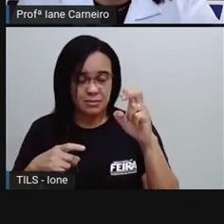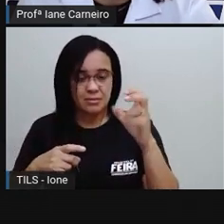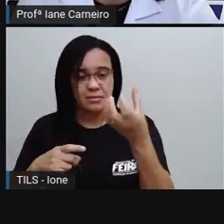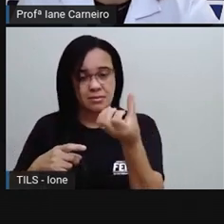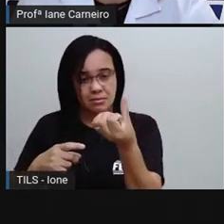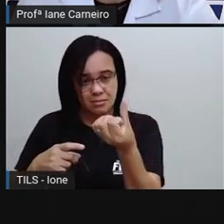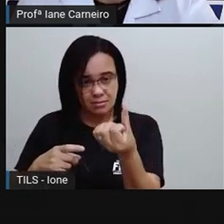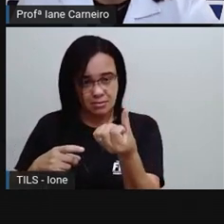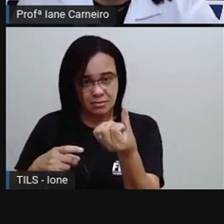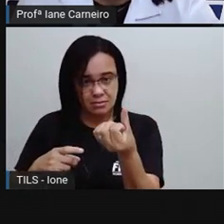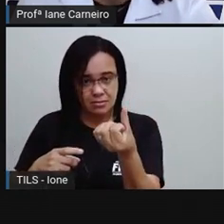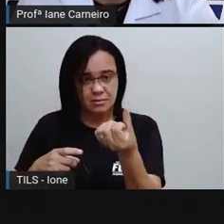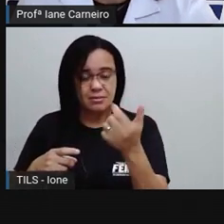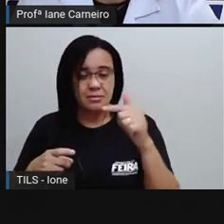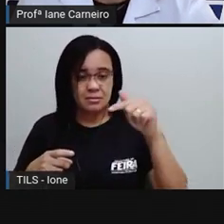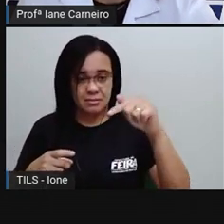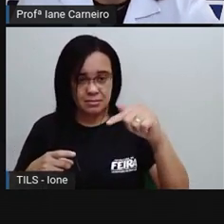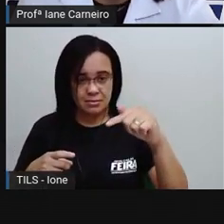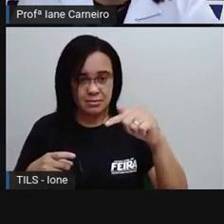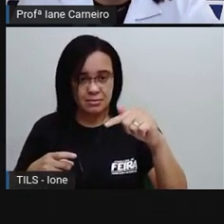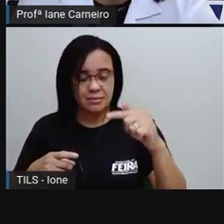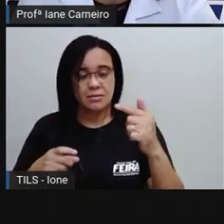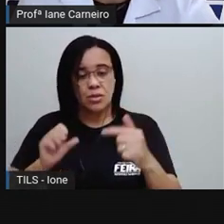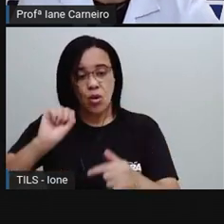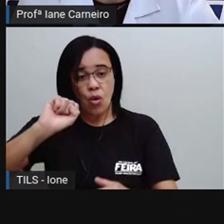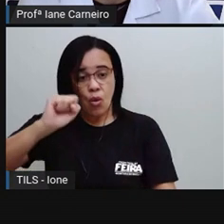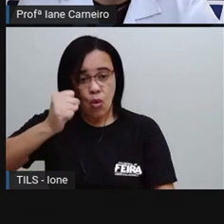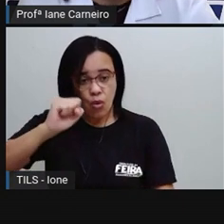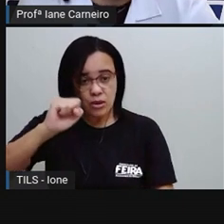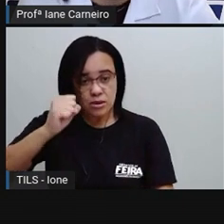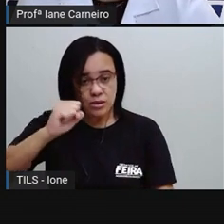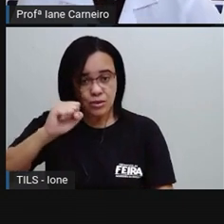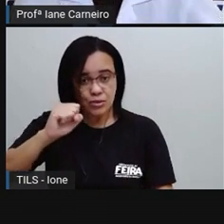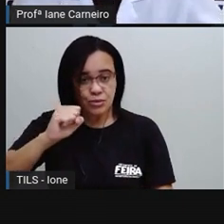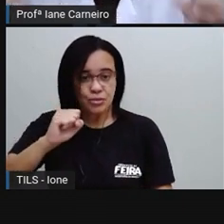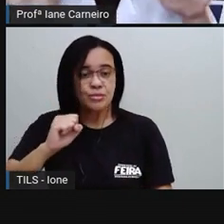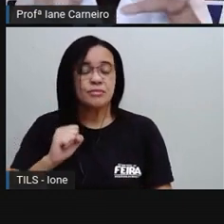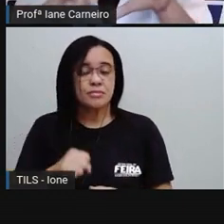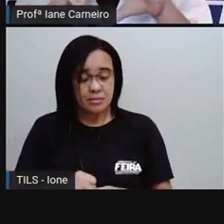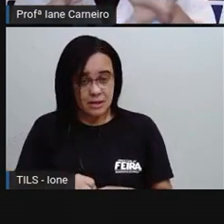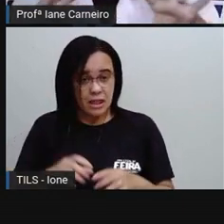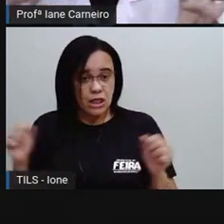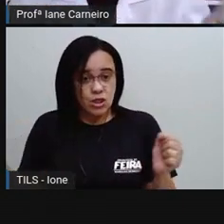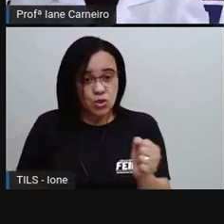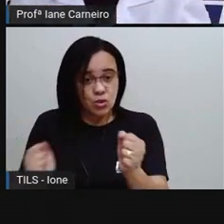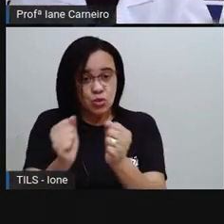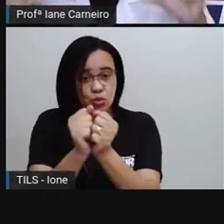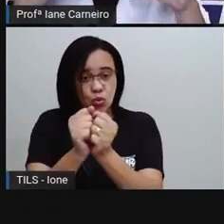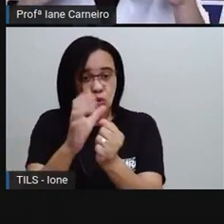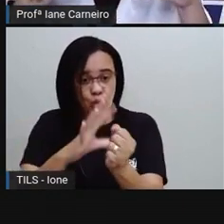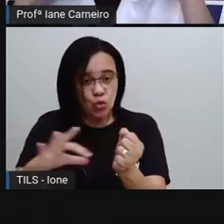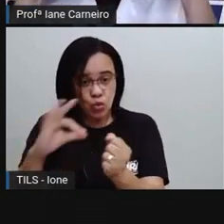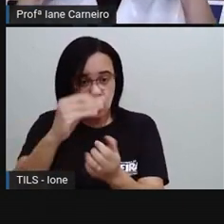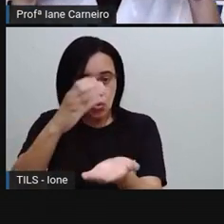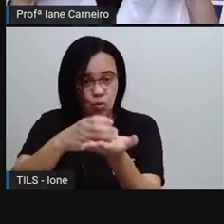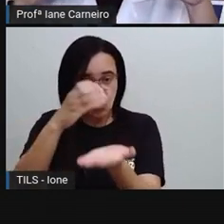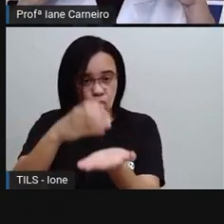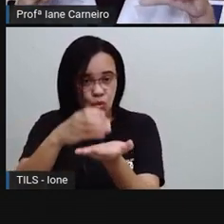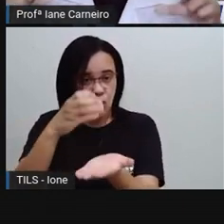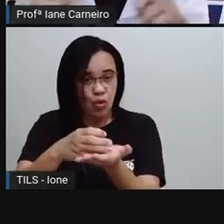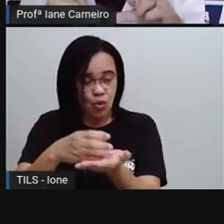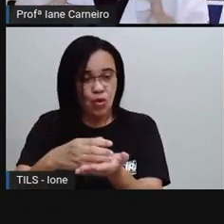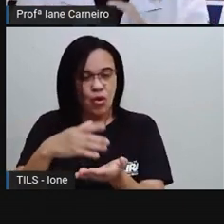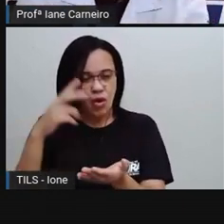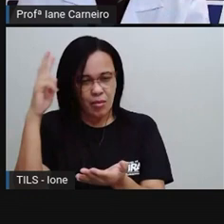cinco, seis, sete, oito. Então, juntando 8 copos daqueles que a gente